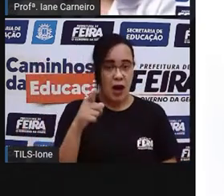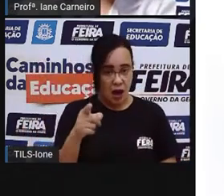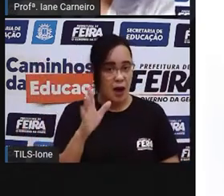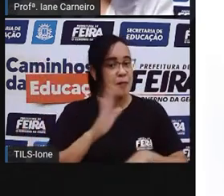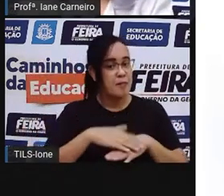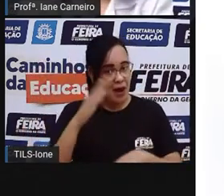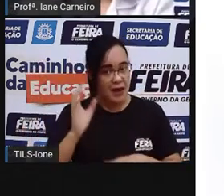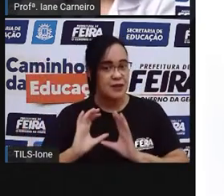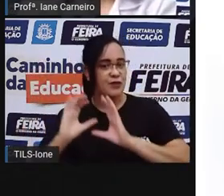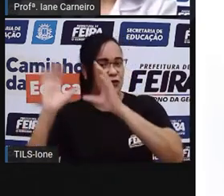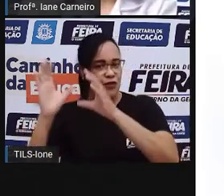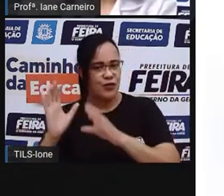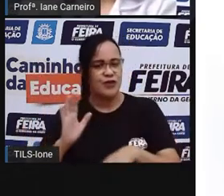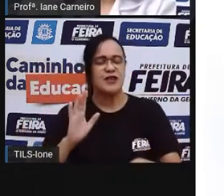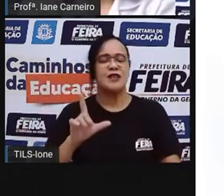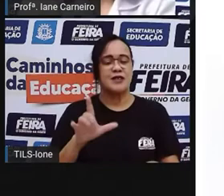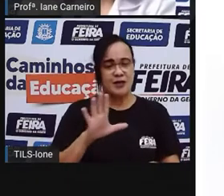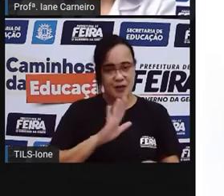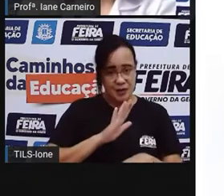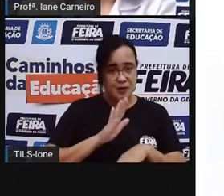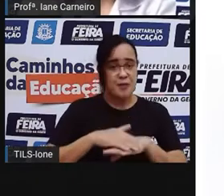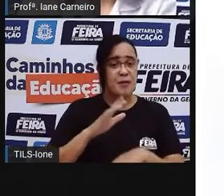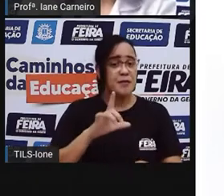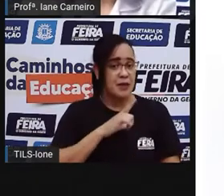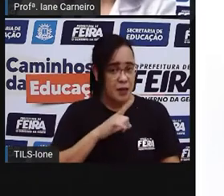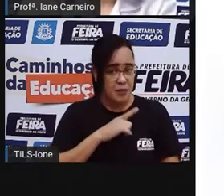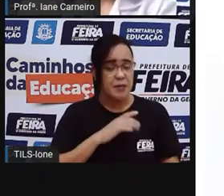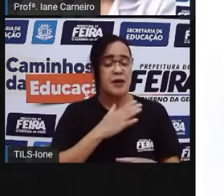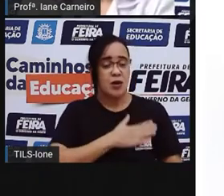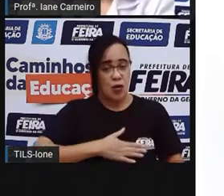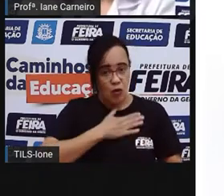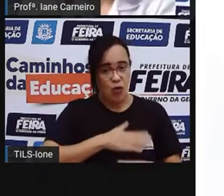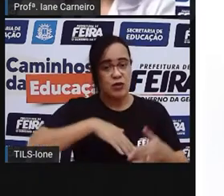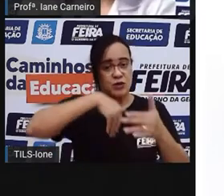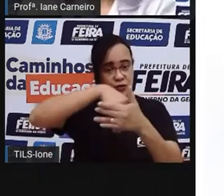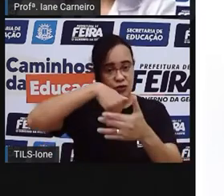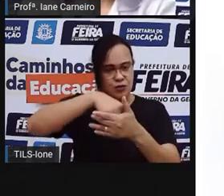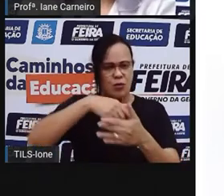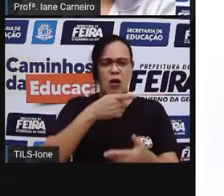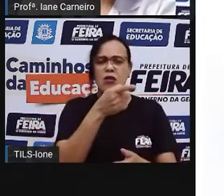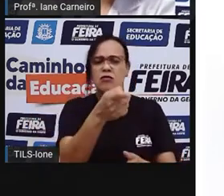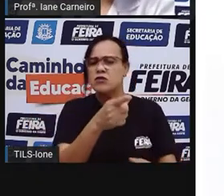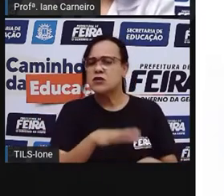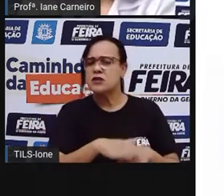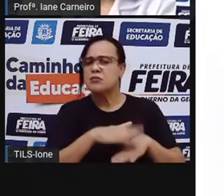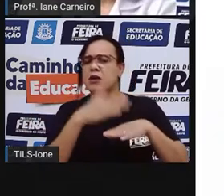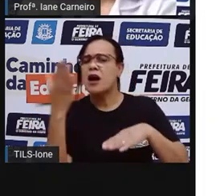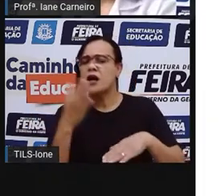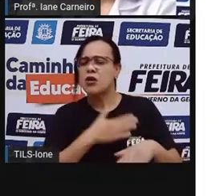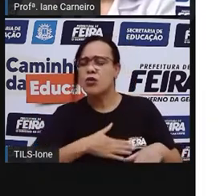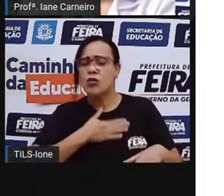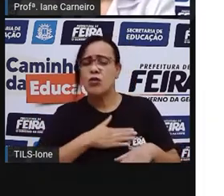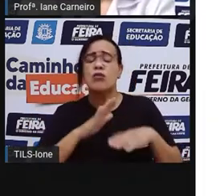qual time vocês fossem? Coloquem aí nos comentários. Qual time que vocês fossem?